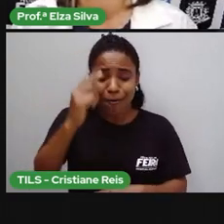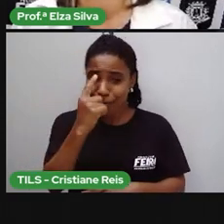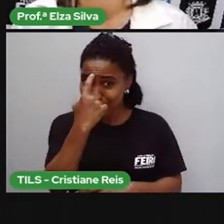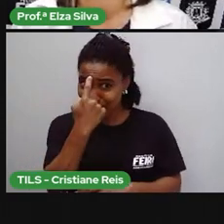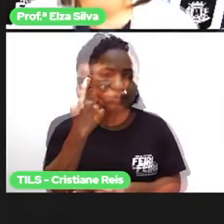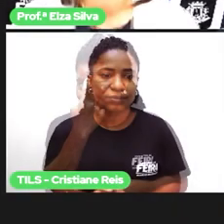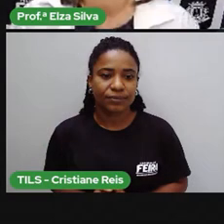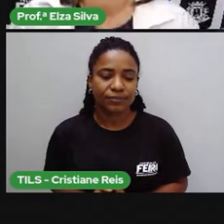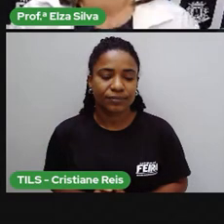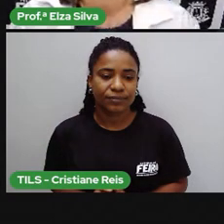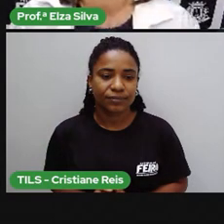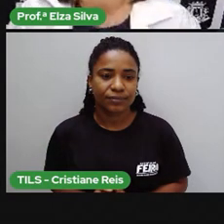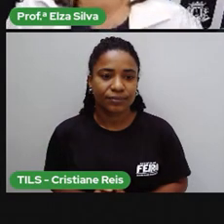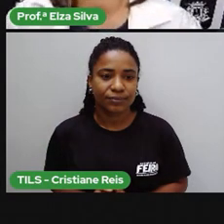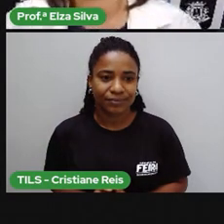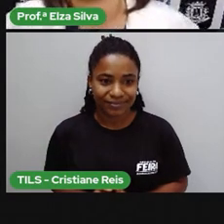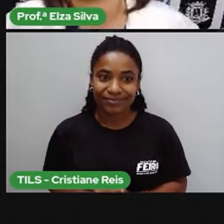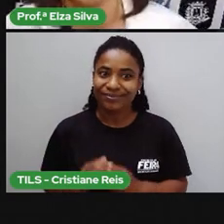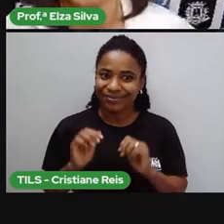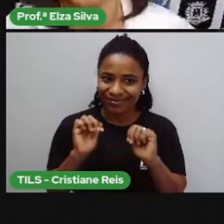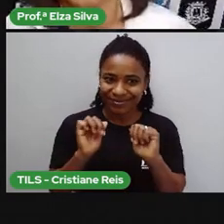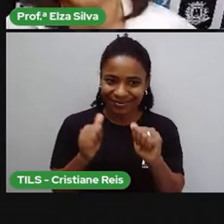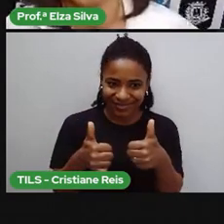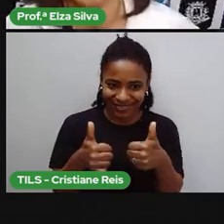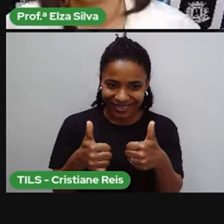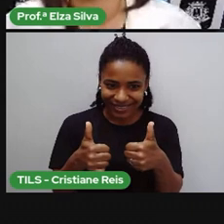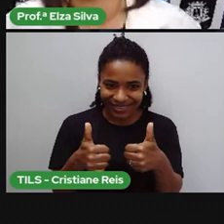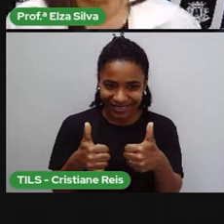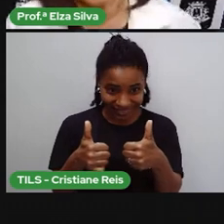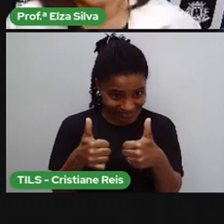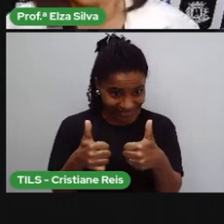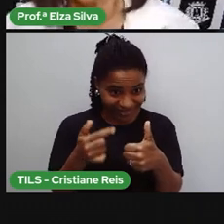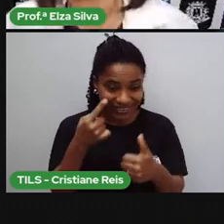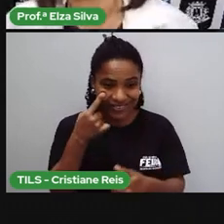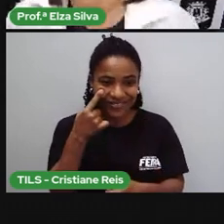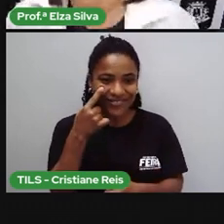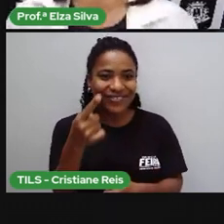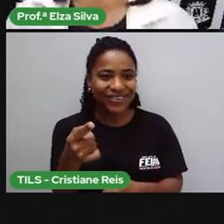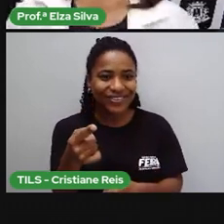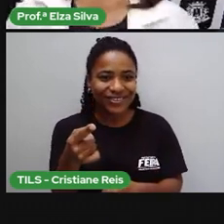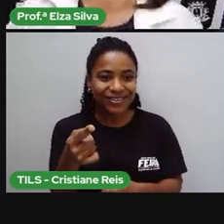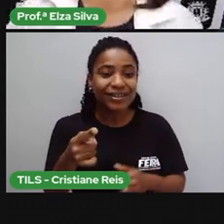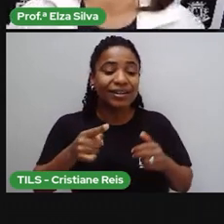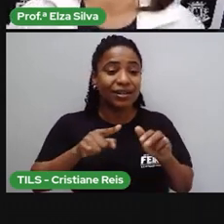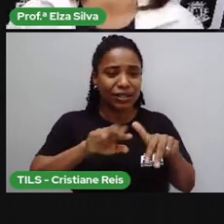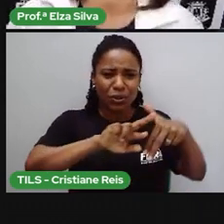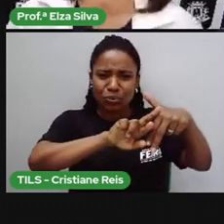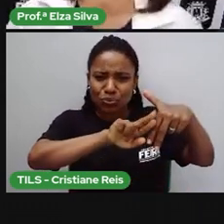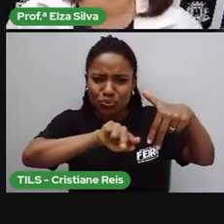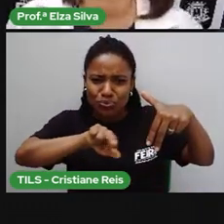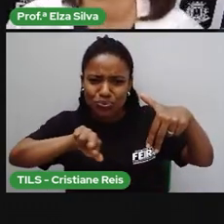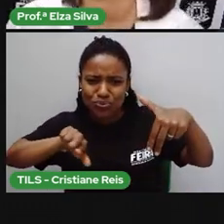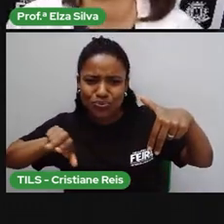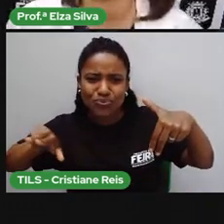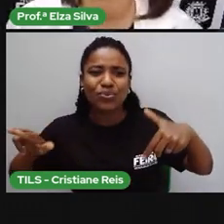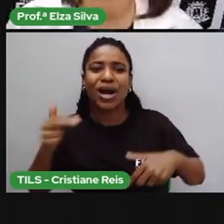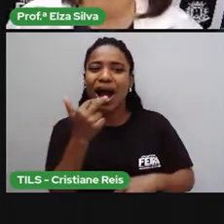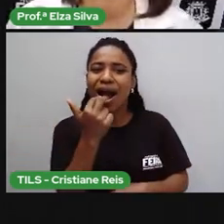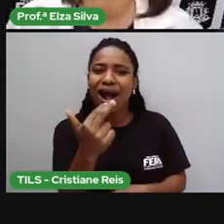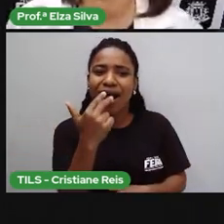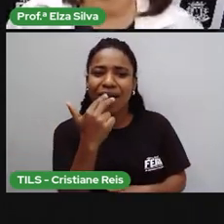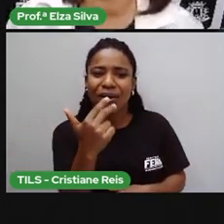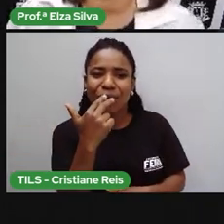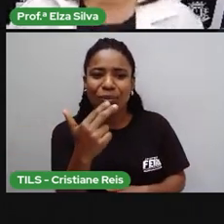etc. Ok. Viram como nossa diversidade linguística é muito grande?